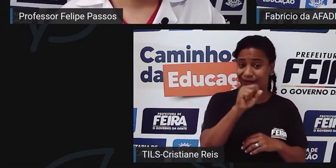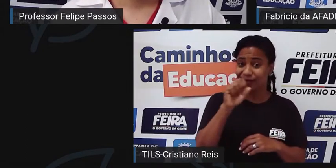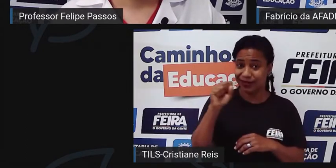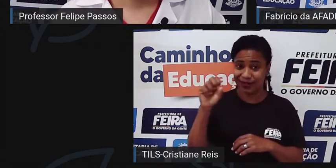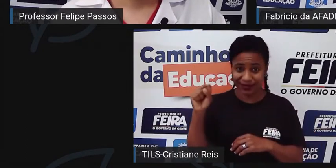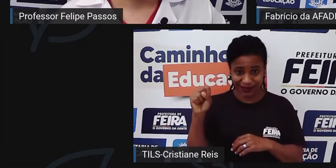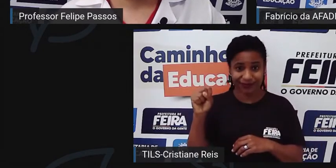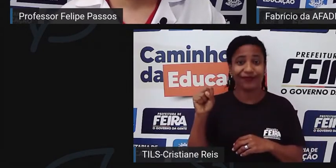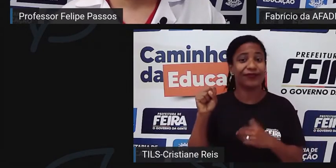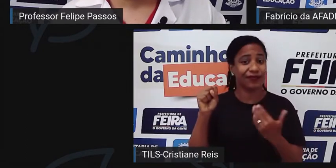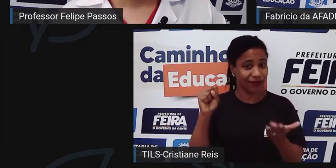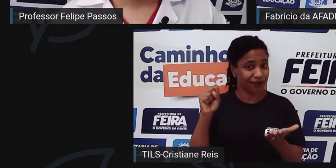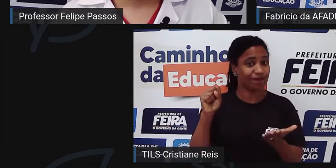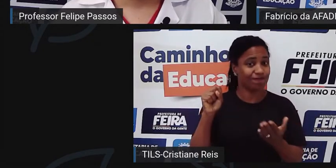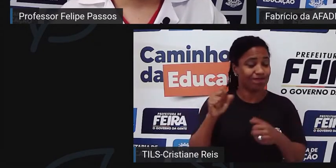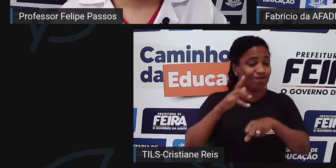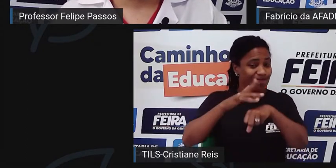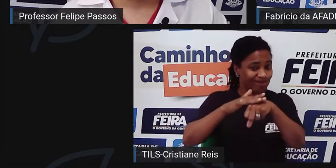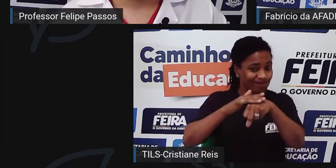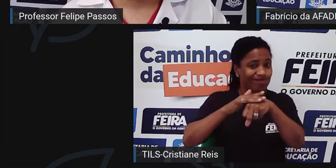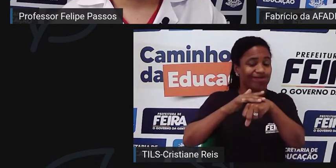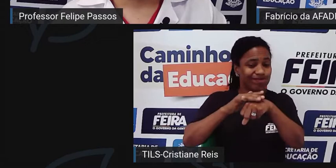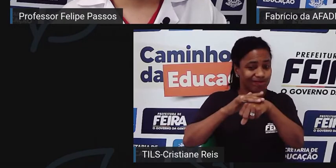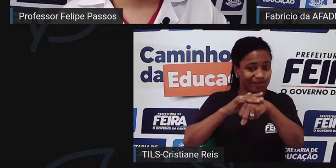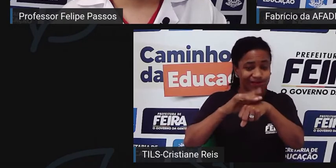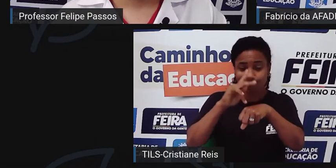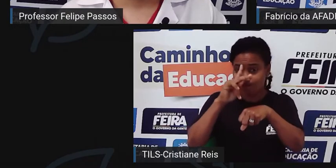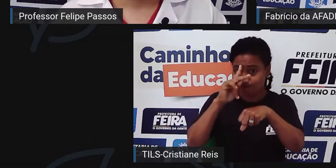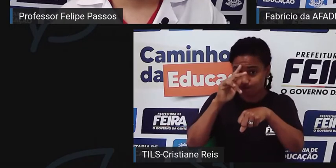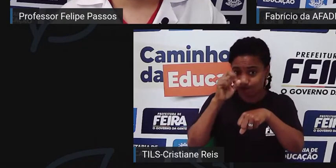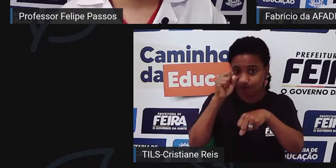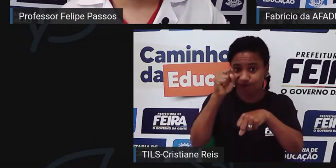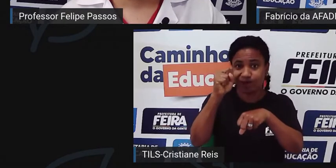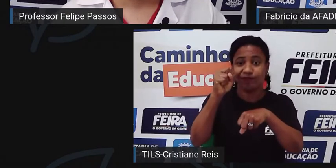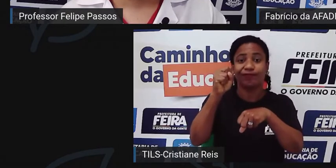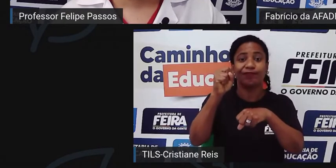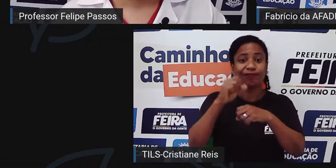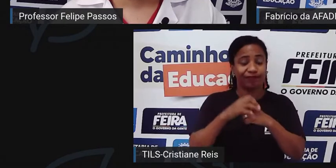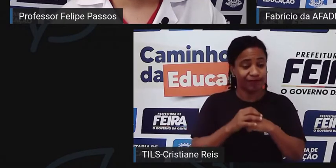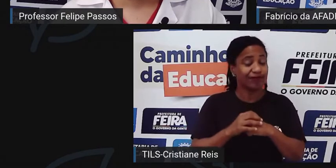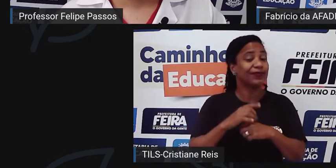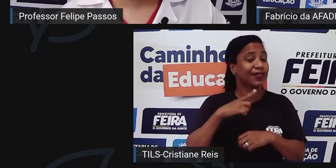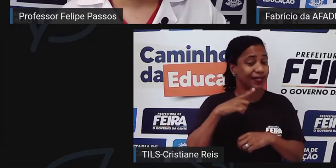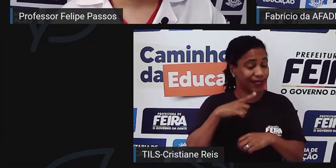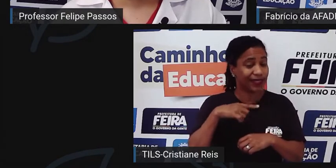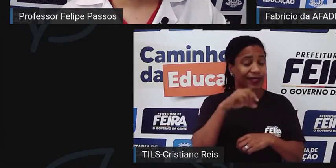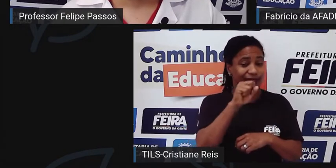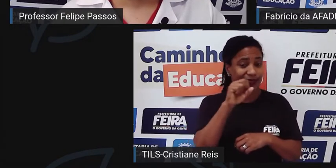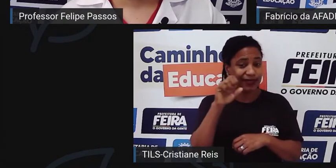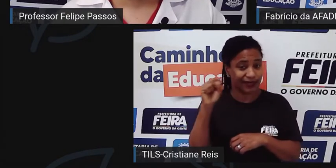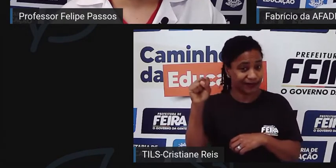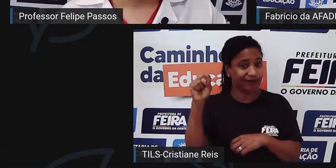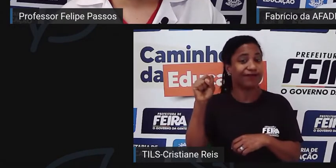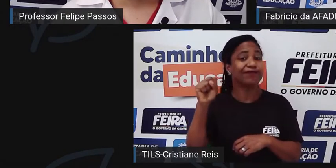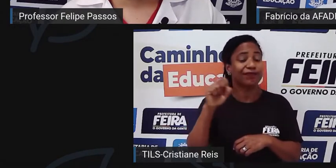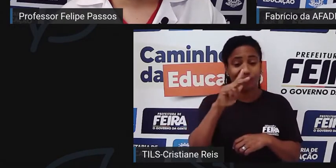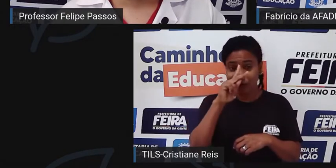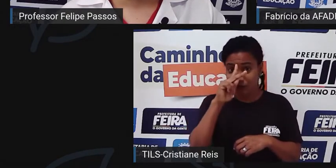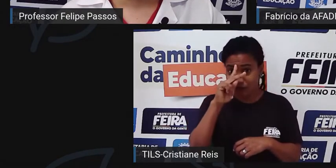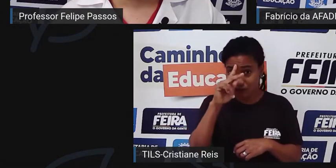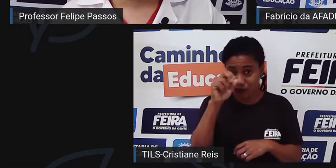verdadeira, que é a doença realmente, a pessoa que tem o gene SS. Tem o